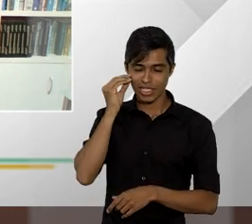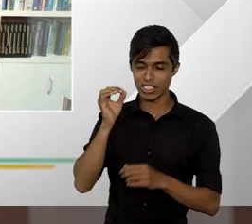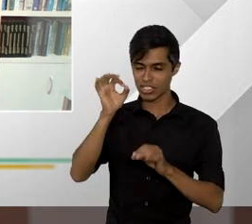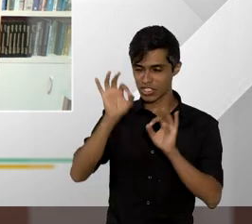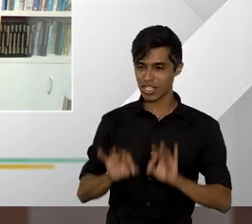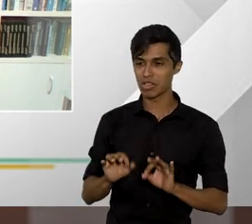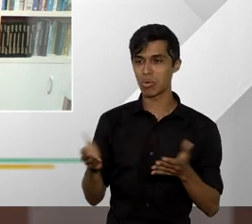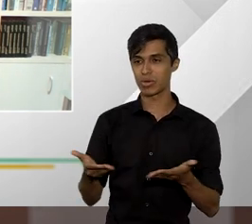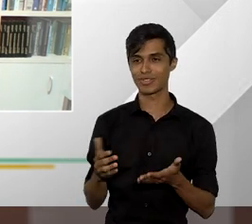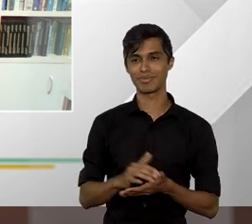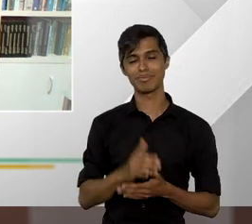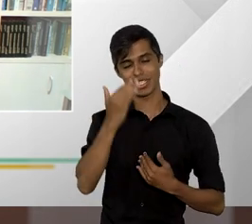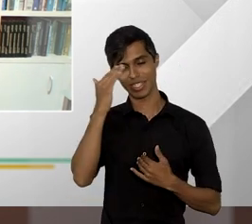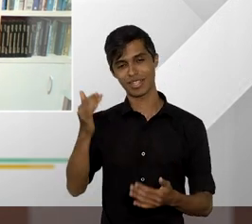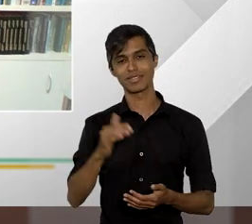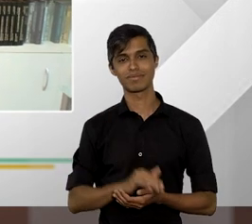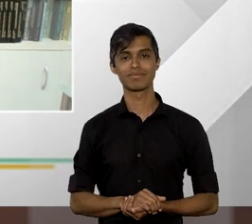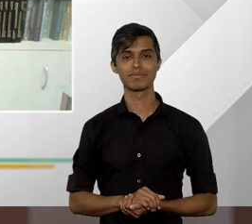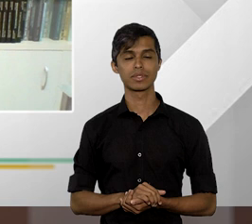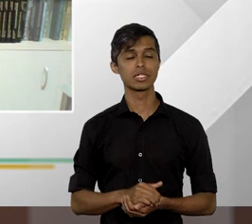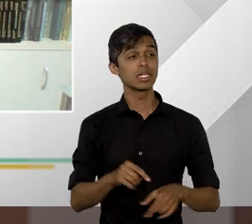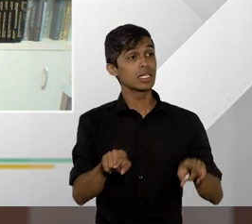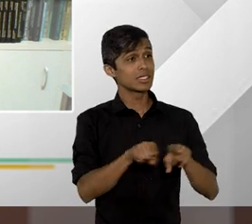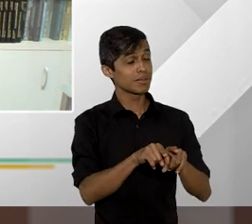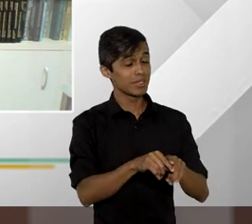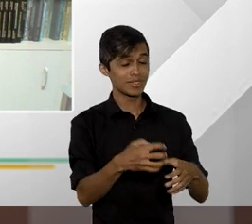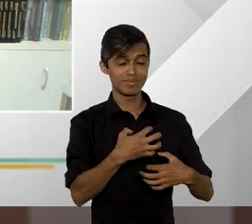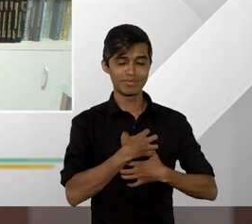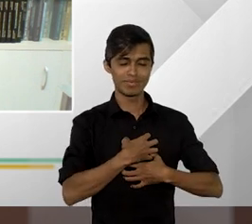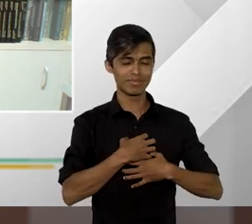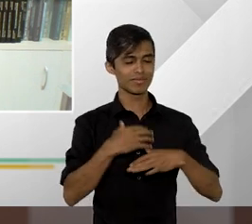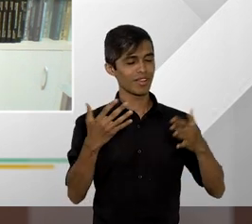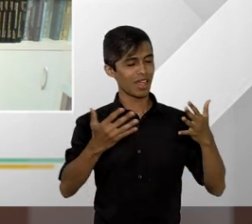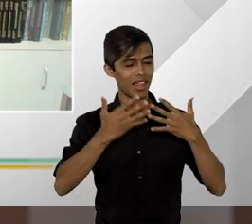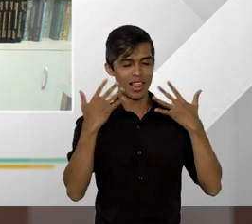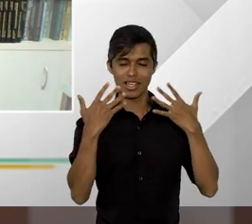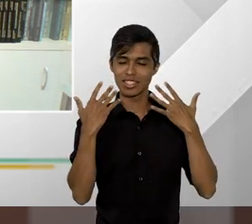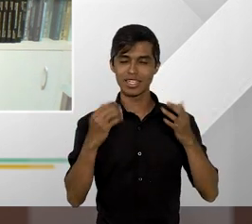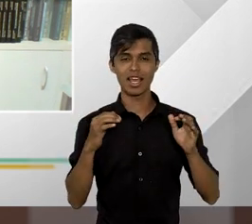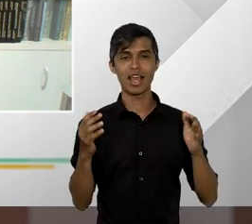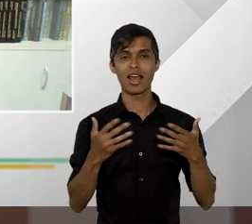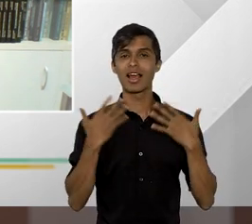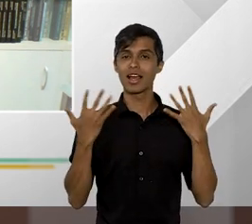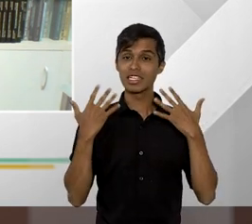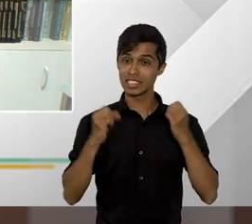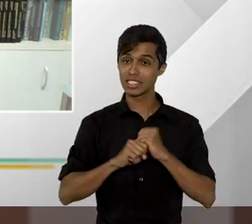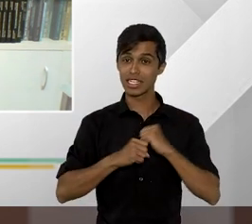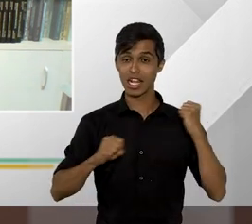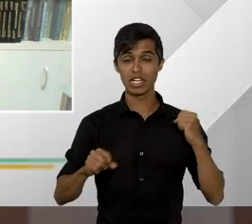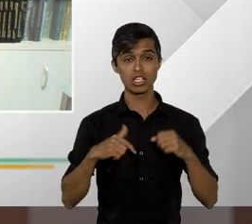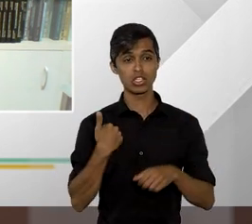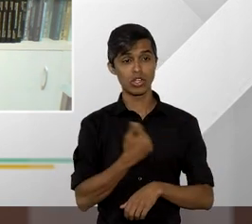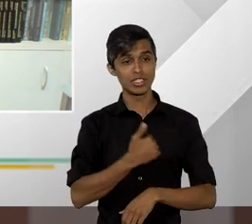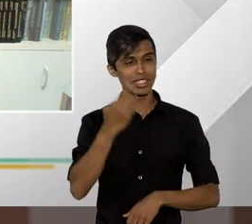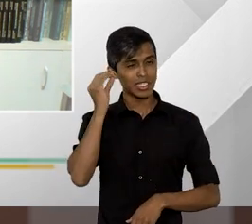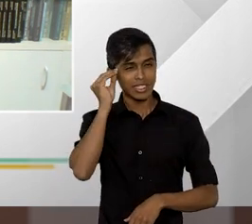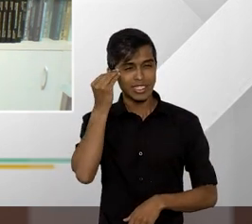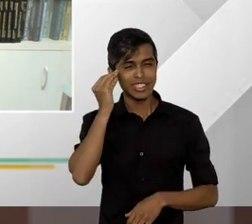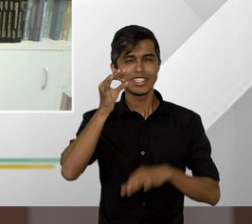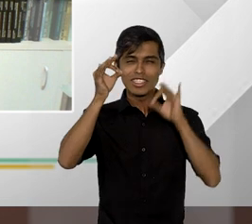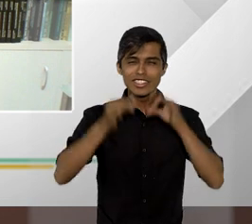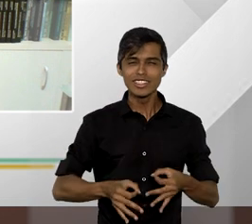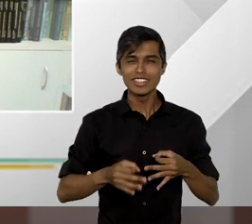hoje muito obrigada para mim é uma alegria muito grande uma honra estar aqui no entender direito esse